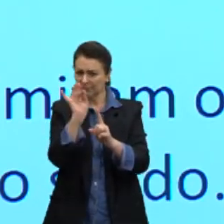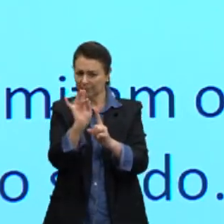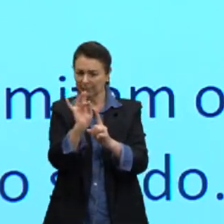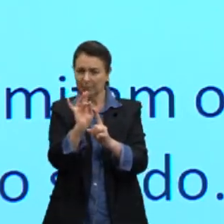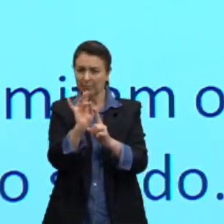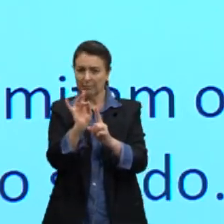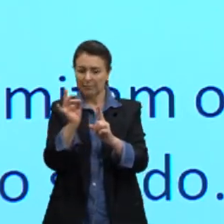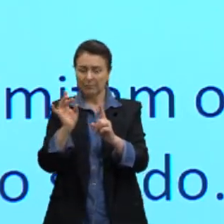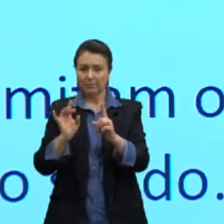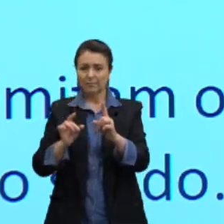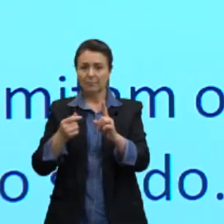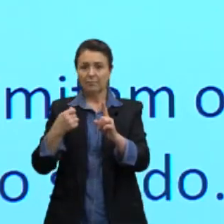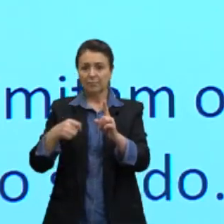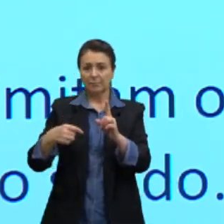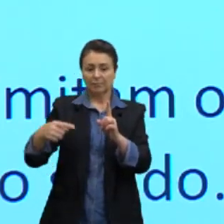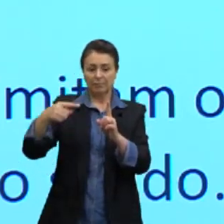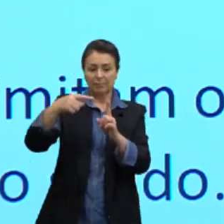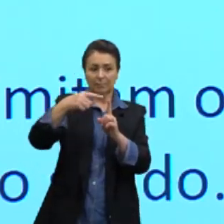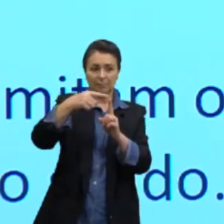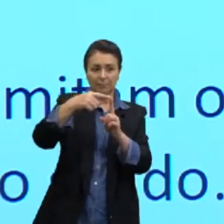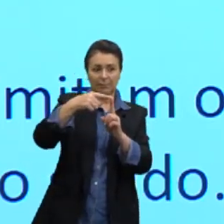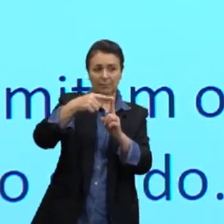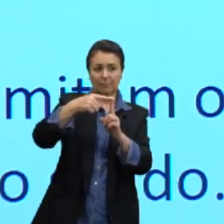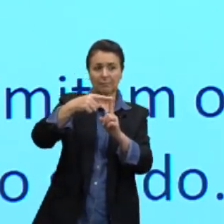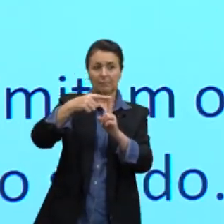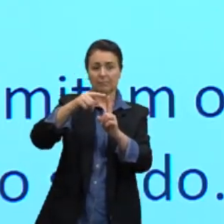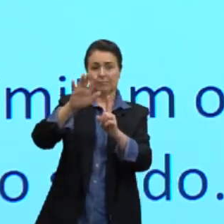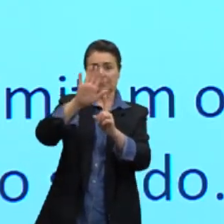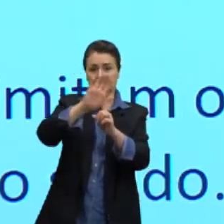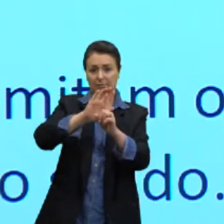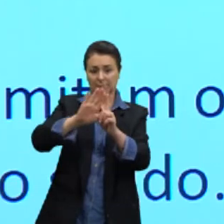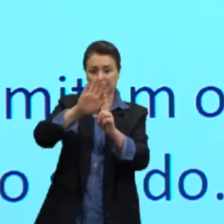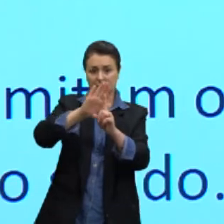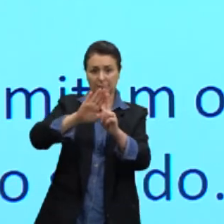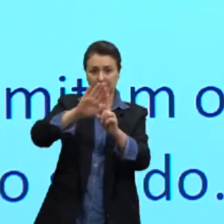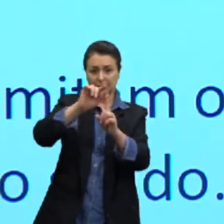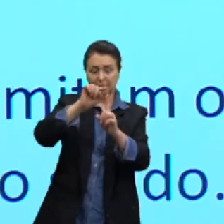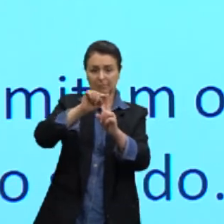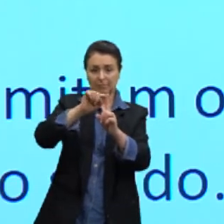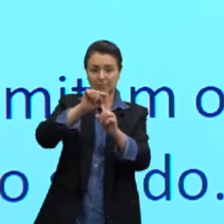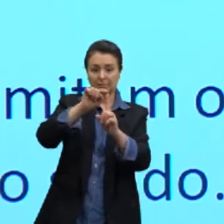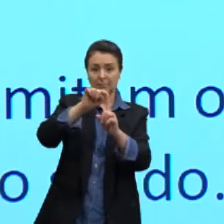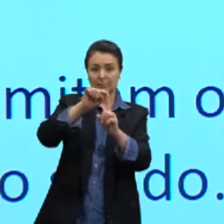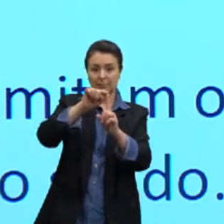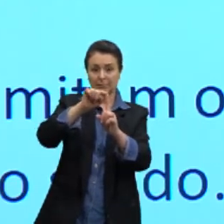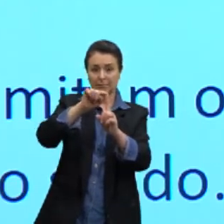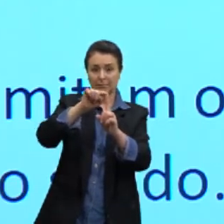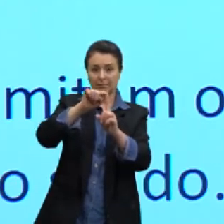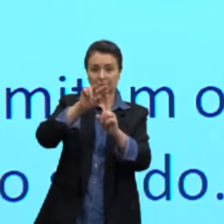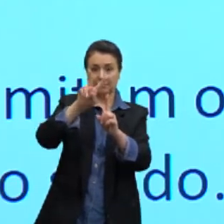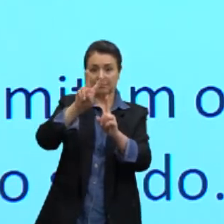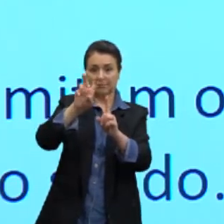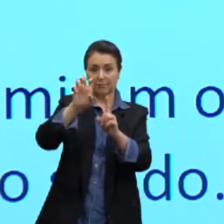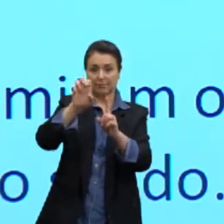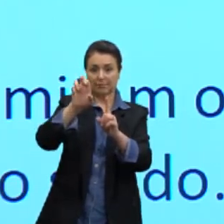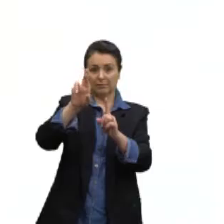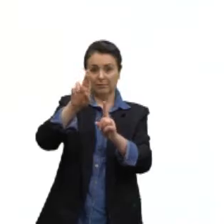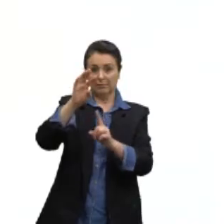em outra. Eu tenho a aresta. E nesse pontinho, no cantinho, eu tenho o vértice.